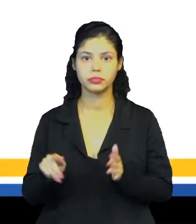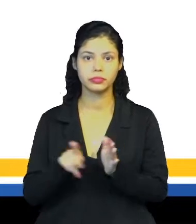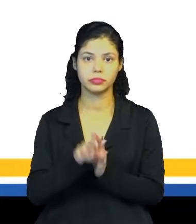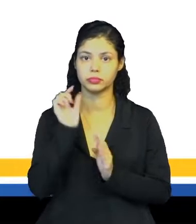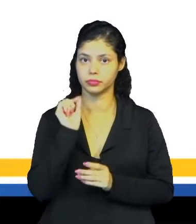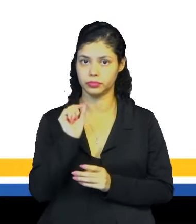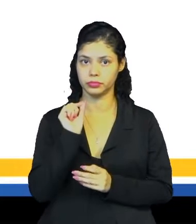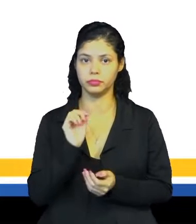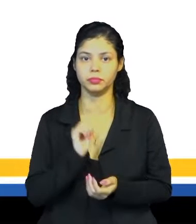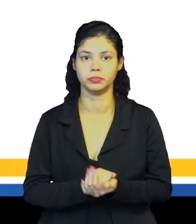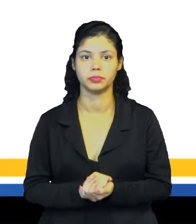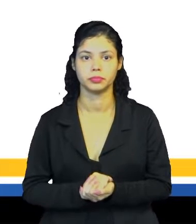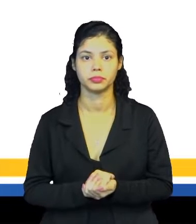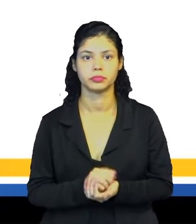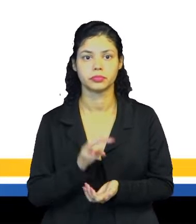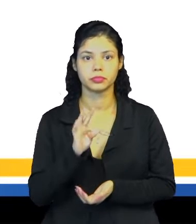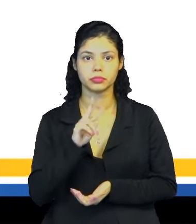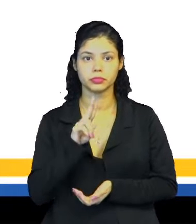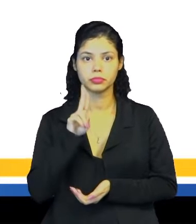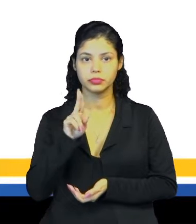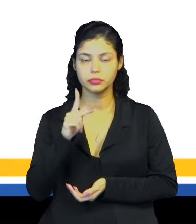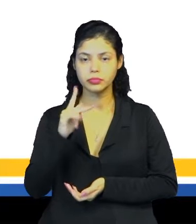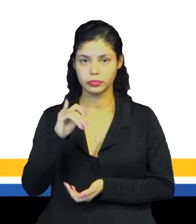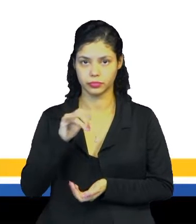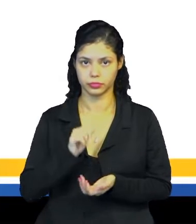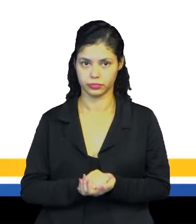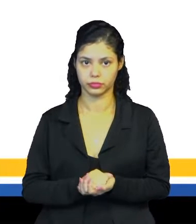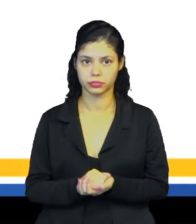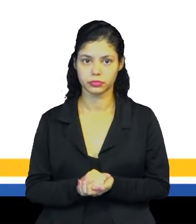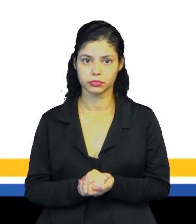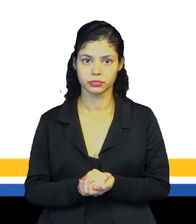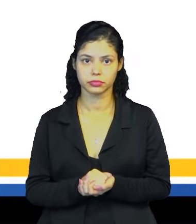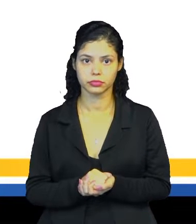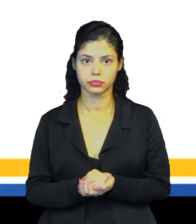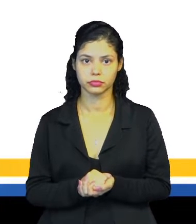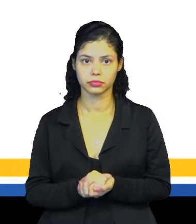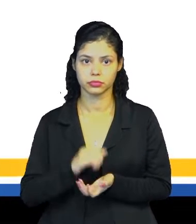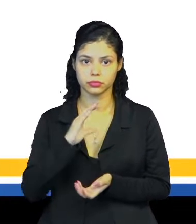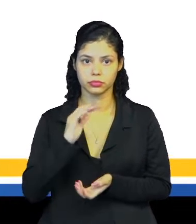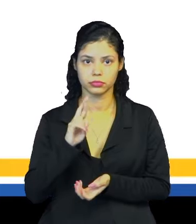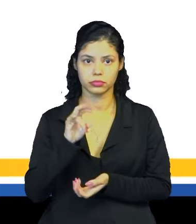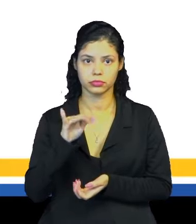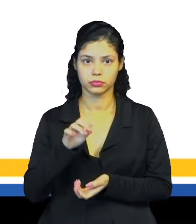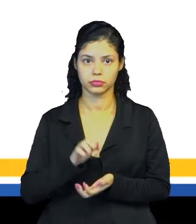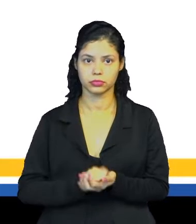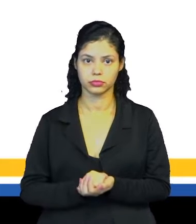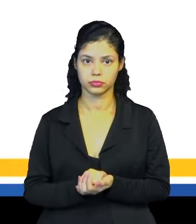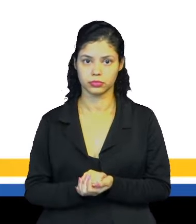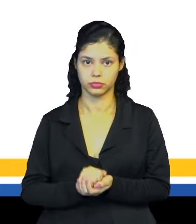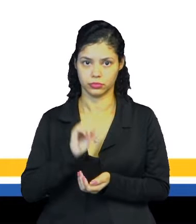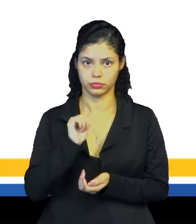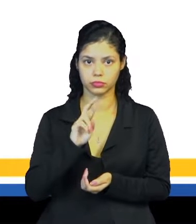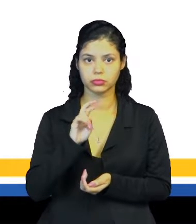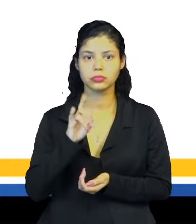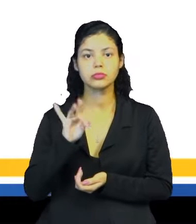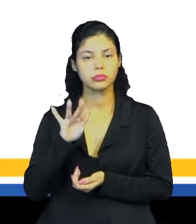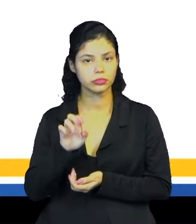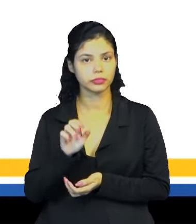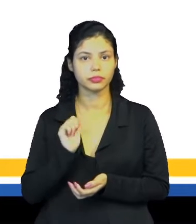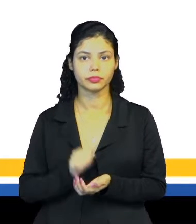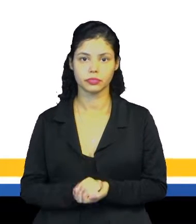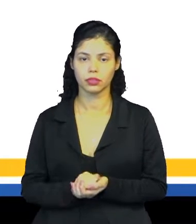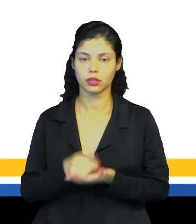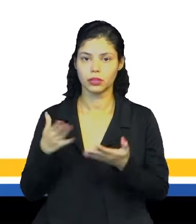seriam o Tupi-Guarani, o Gê, o Caribe e os aruaques, né?